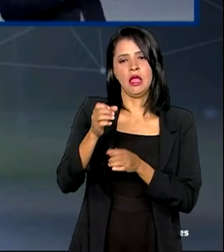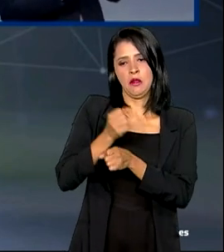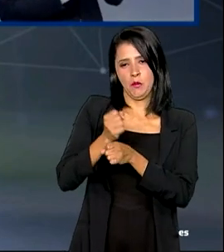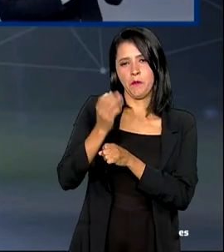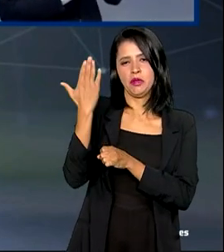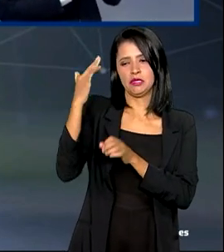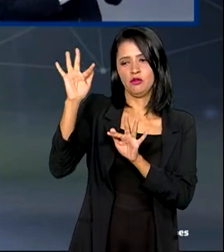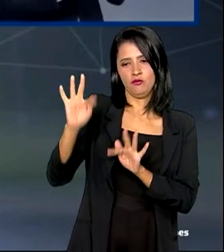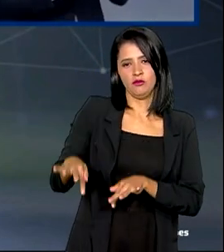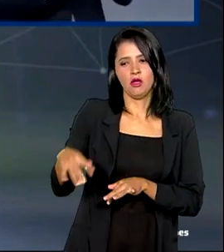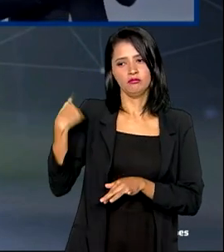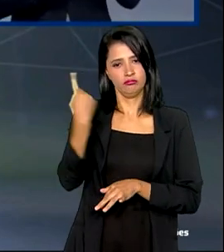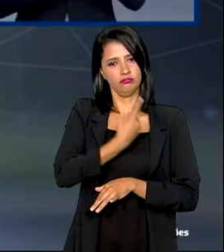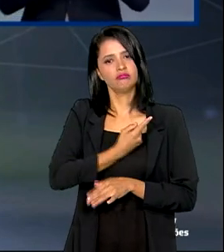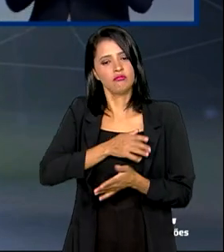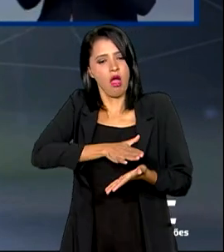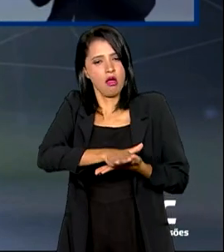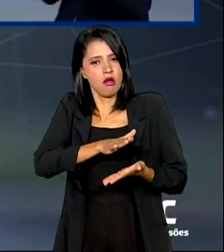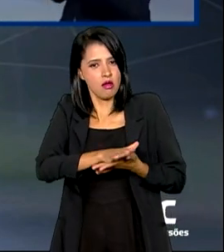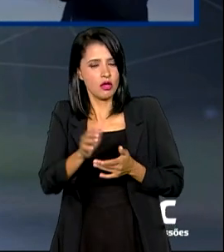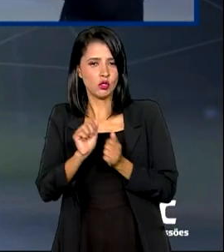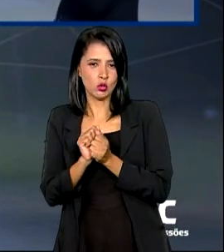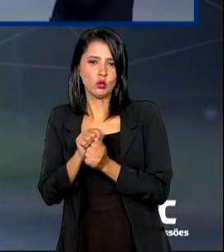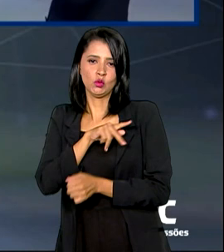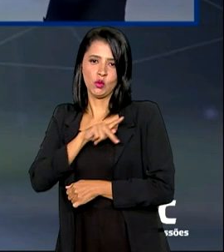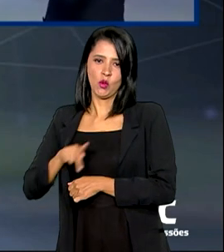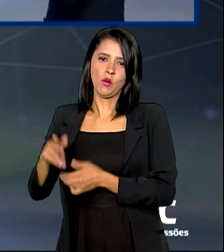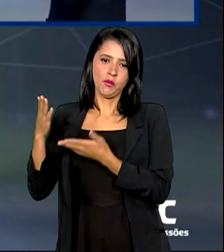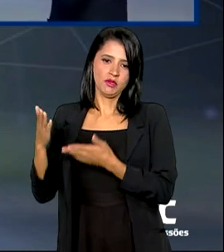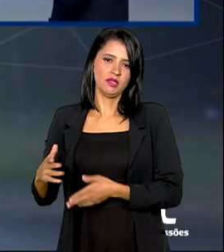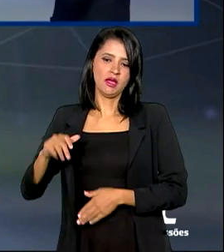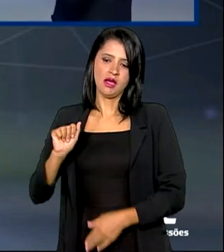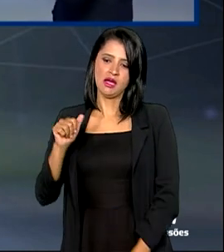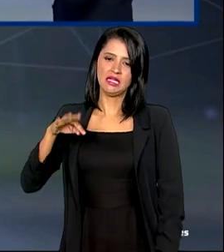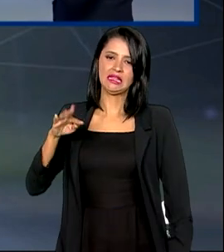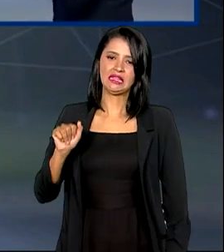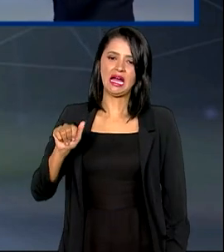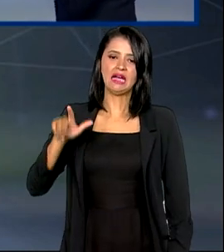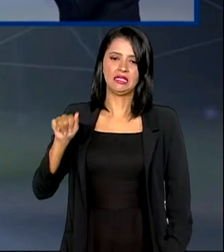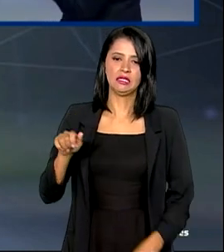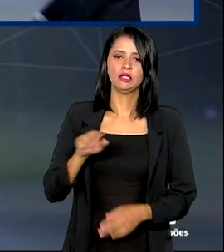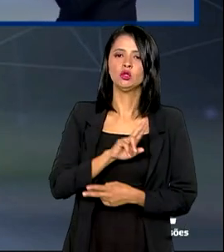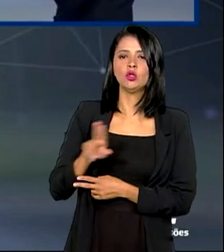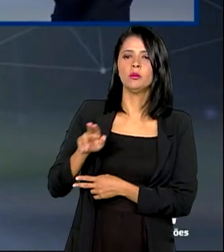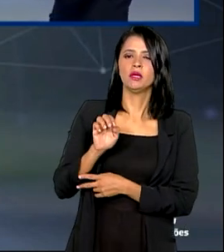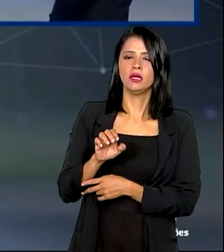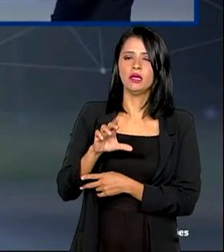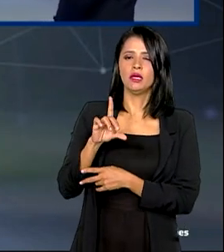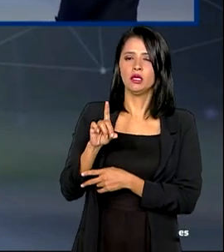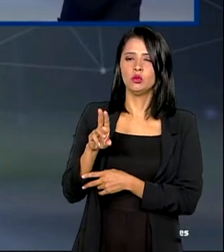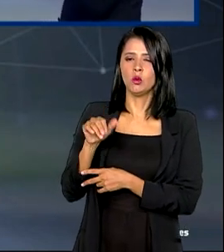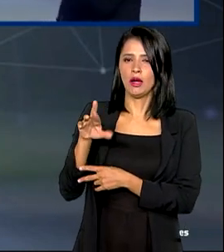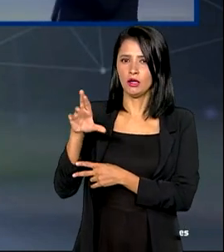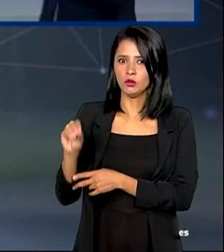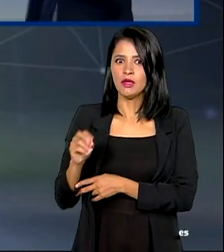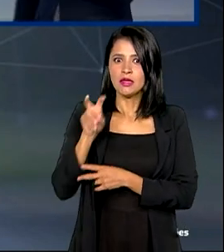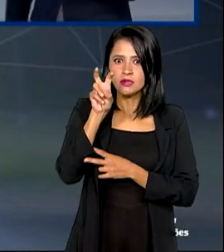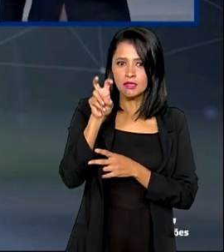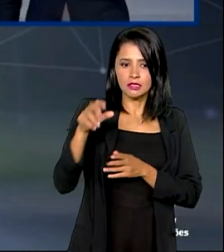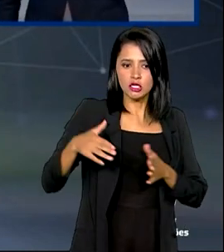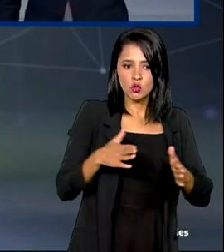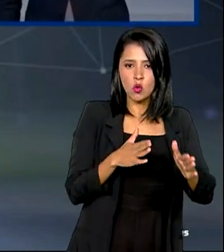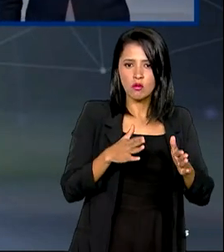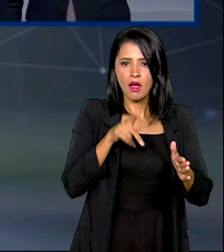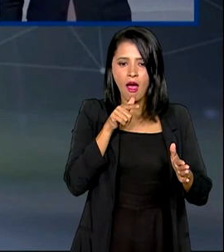ano passado por todos nós, ao lado do presidente da ANTAC, Eduardo Neri. E essas cinco hidrovias a gente